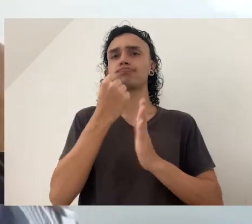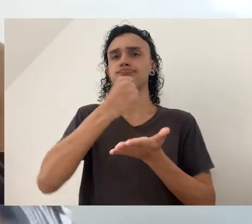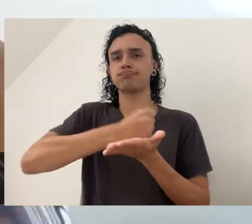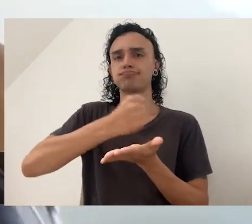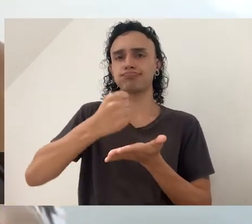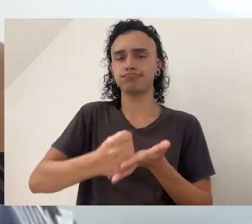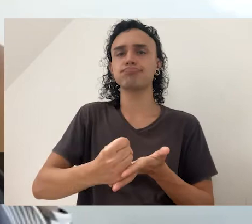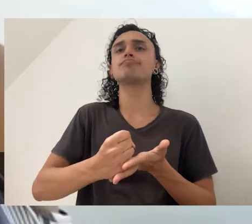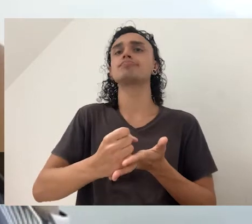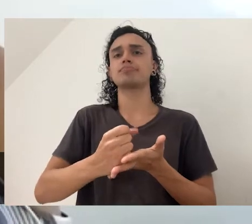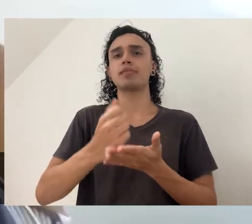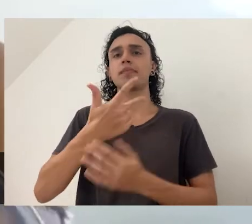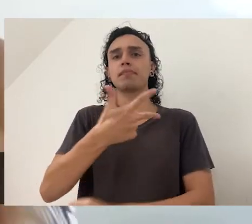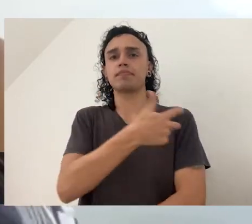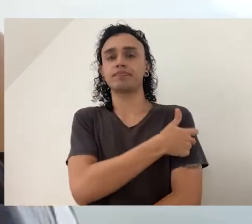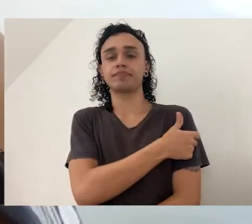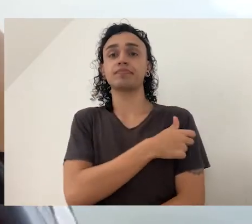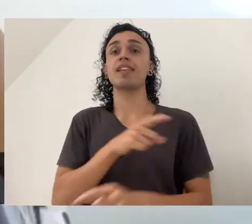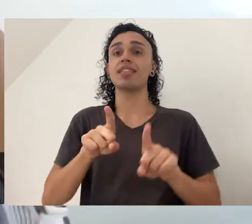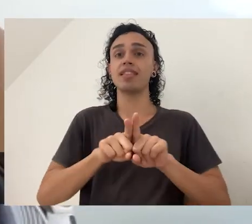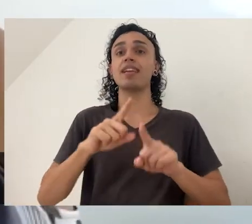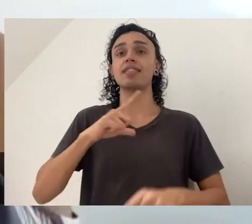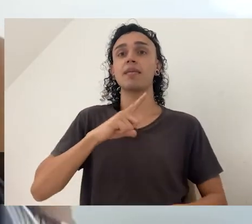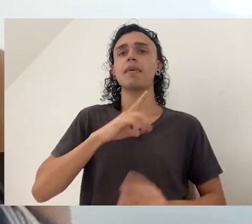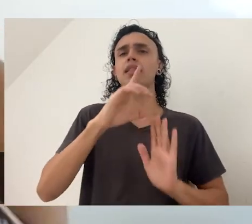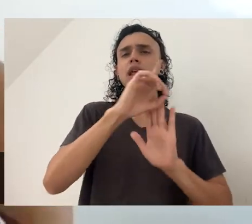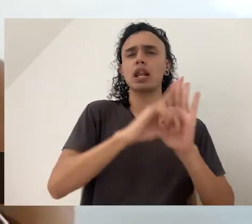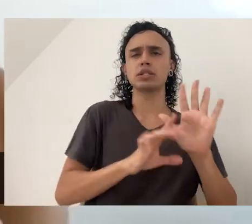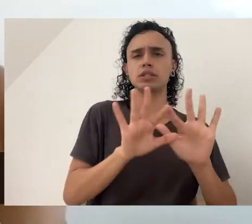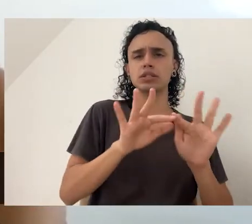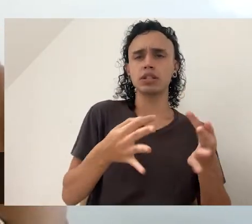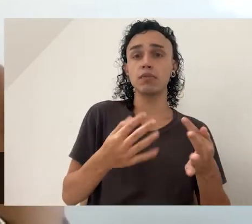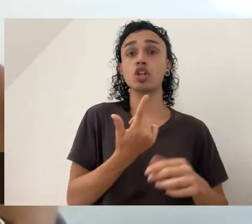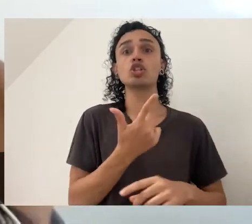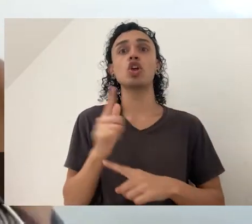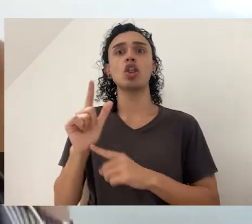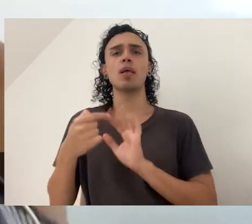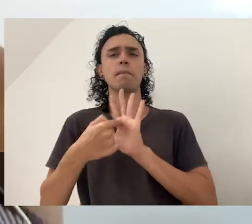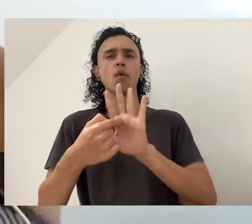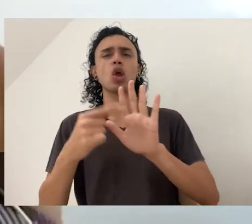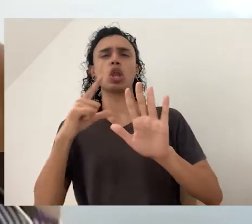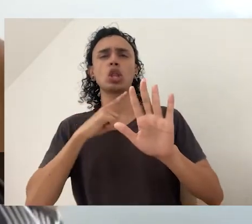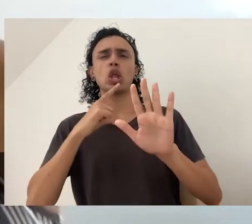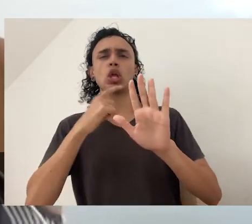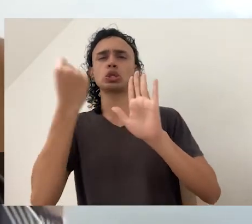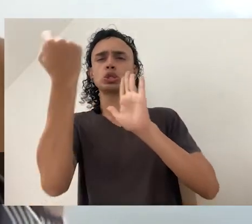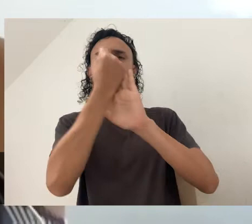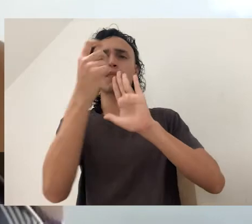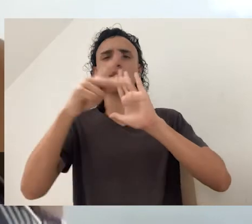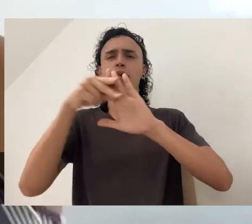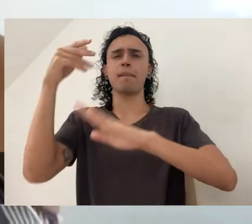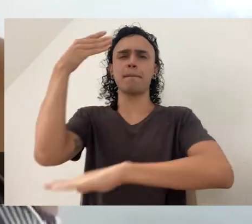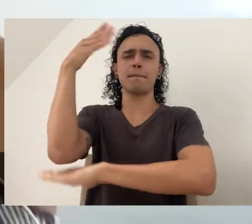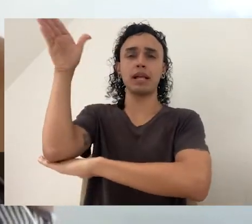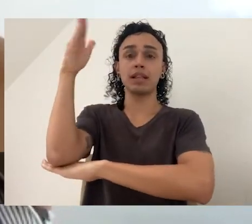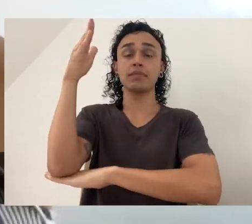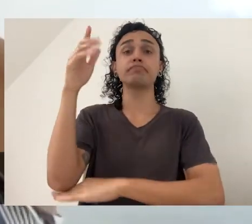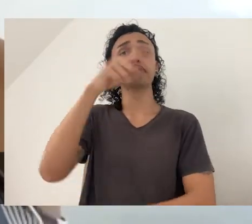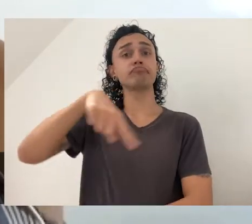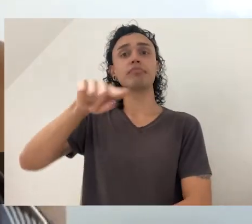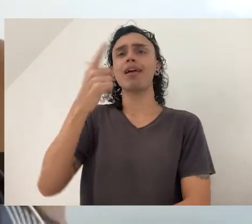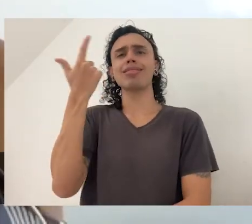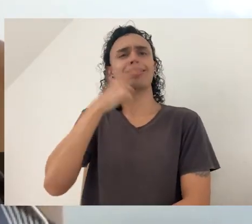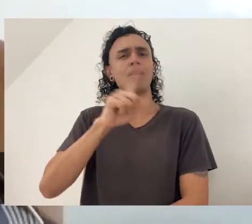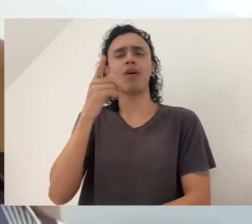com aquele símbolo do Brasil e tem uma declaração mais simples em PDF. Quem não tem acesso ou não